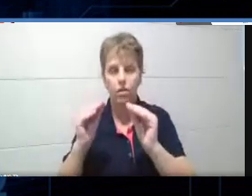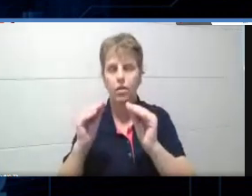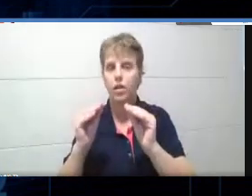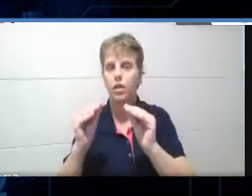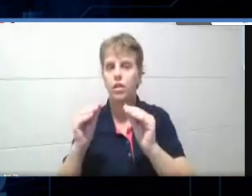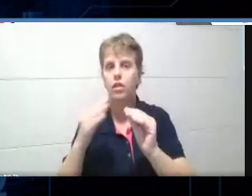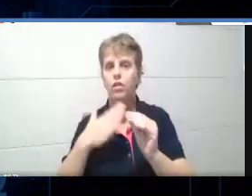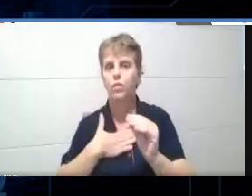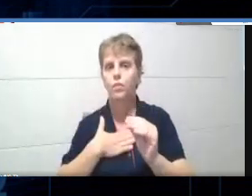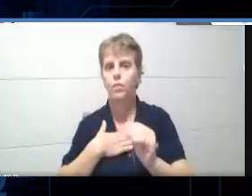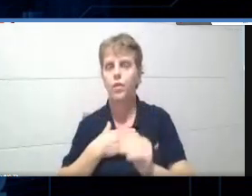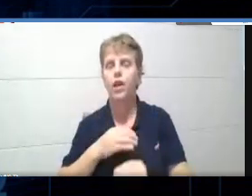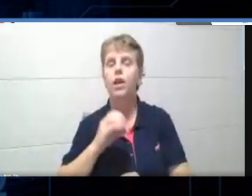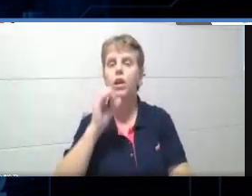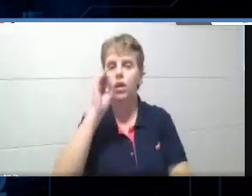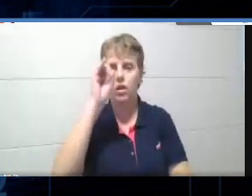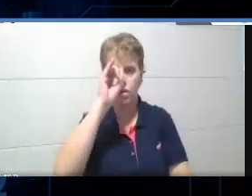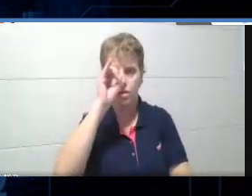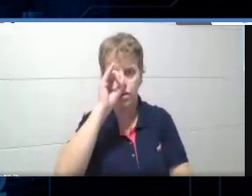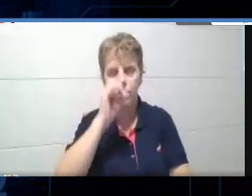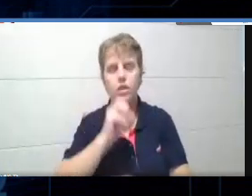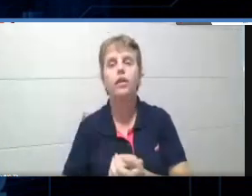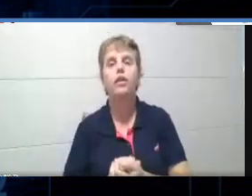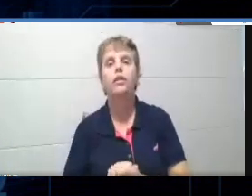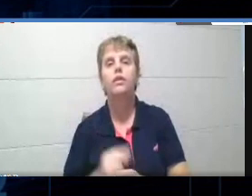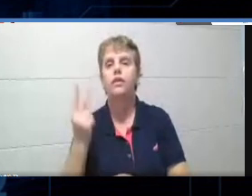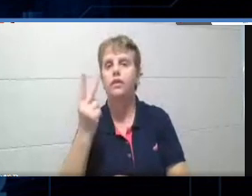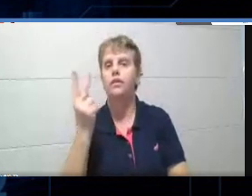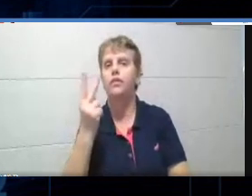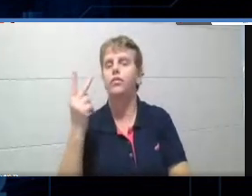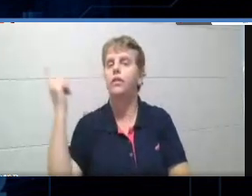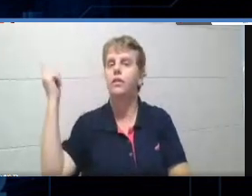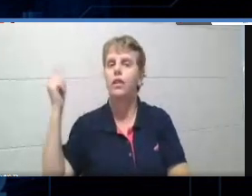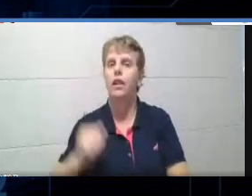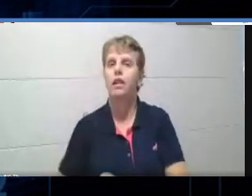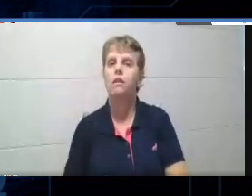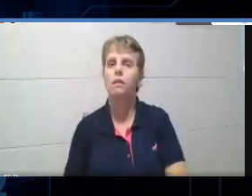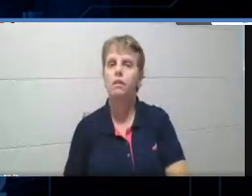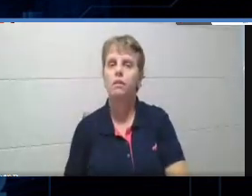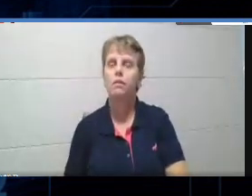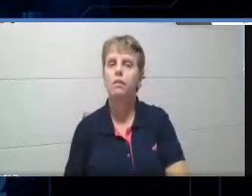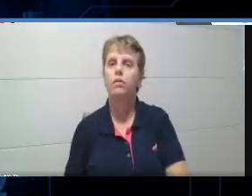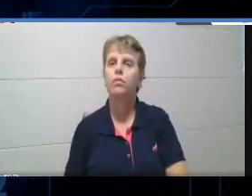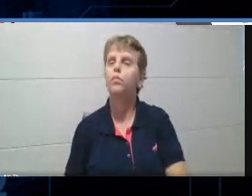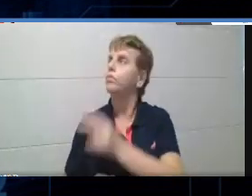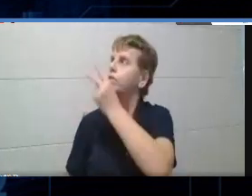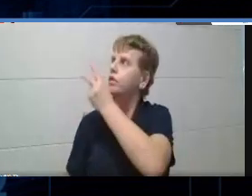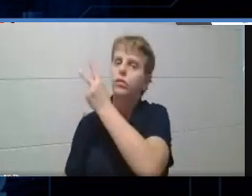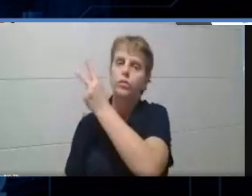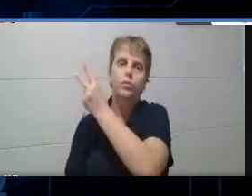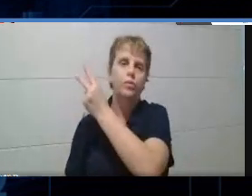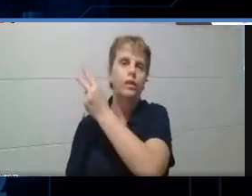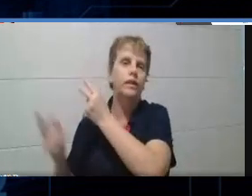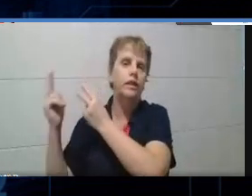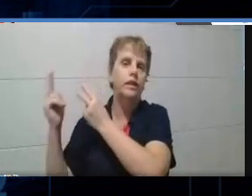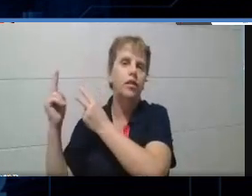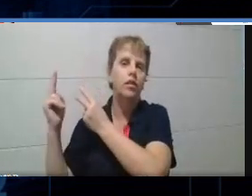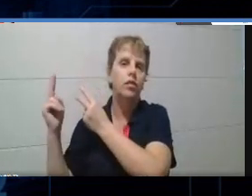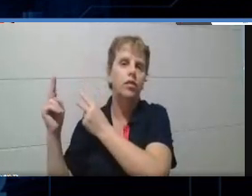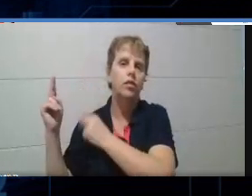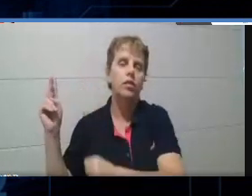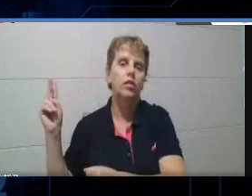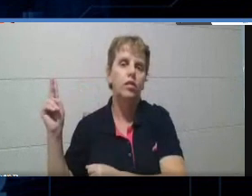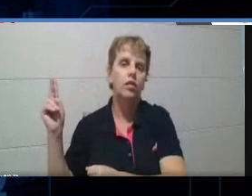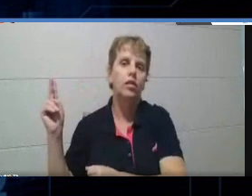Instagram, essas duas templates, tá, essa template aqui, e essa template aqui, que eu tô mostrando pra vocês agora na tela,